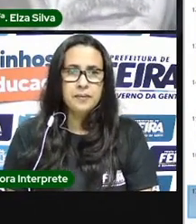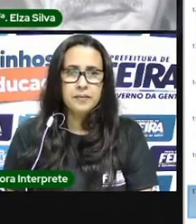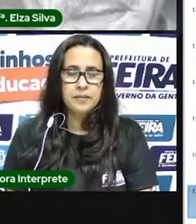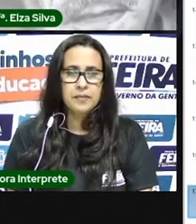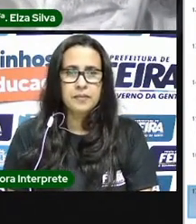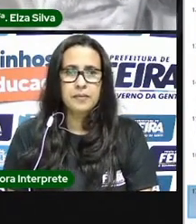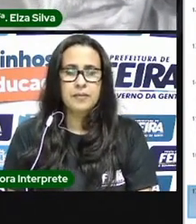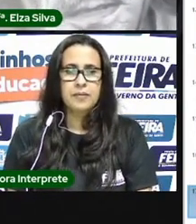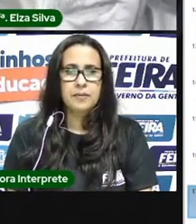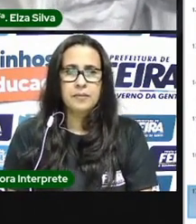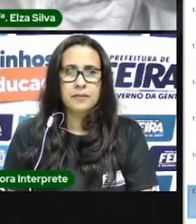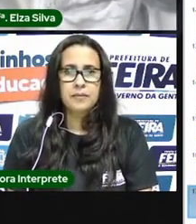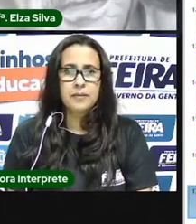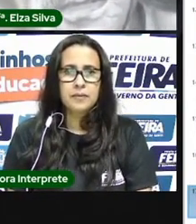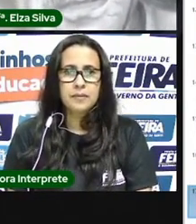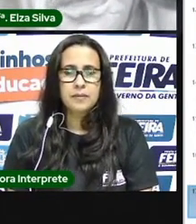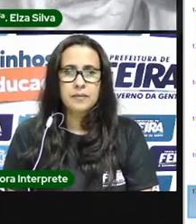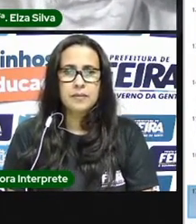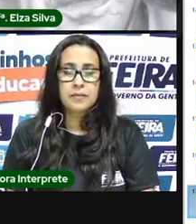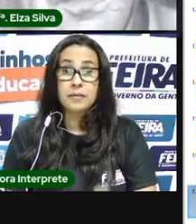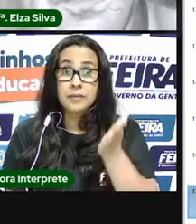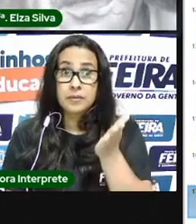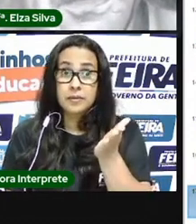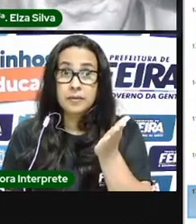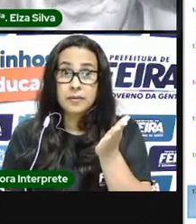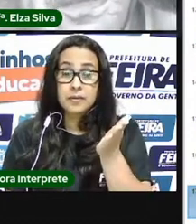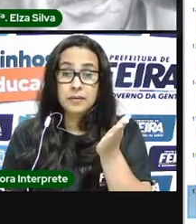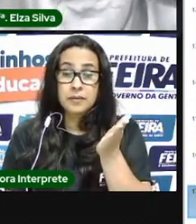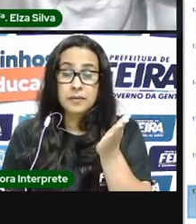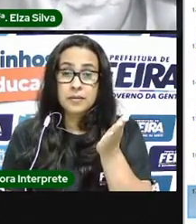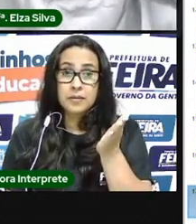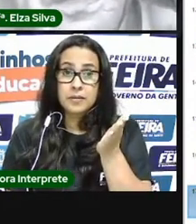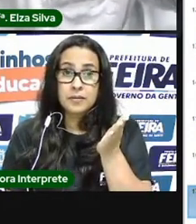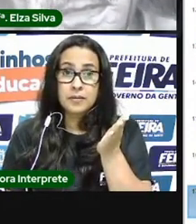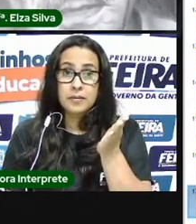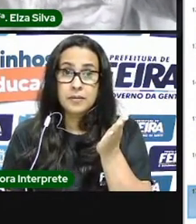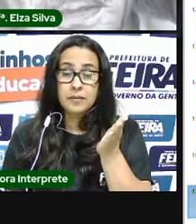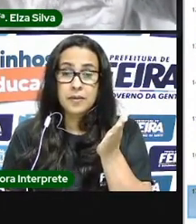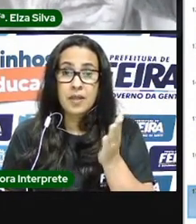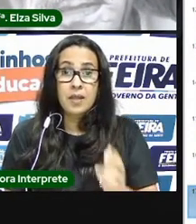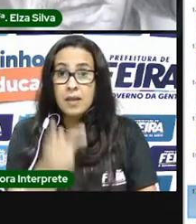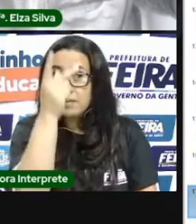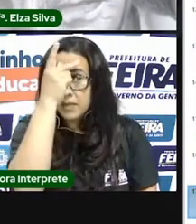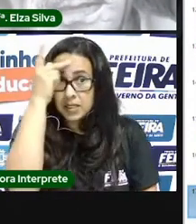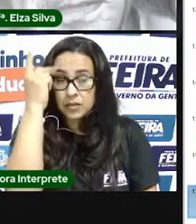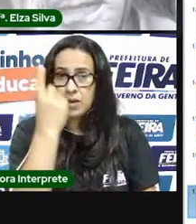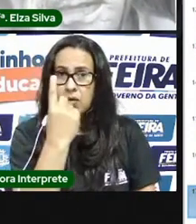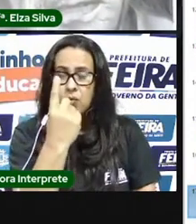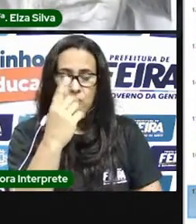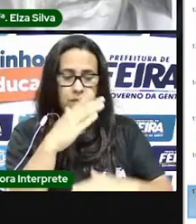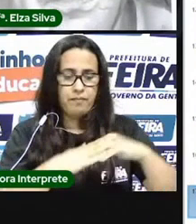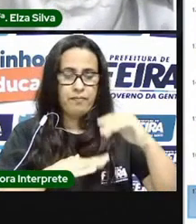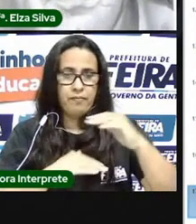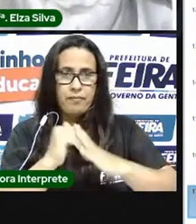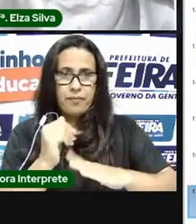estas imagens elas foram produzidas por um artista de nome Rafael Santana